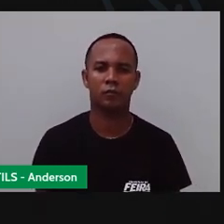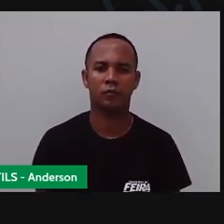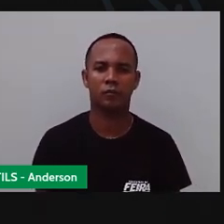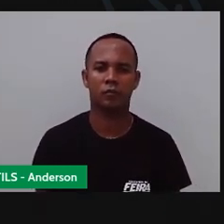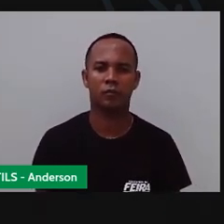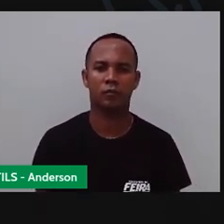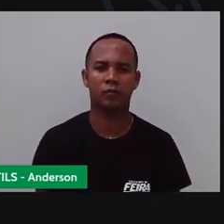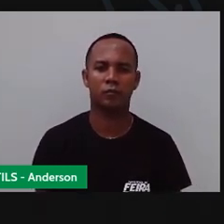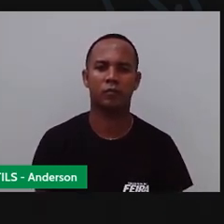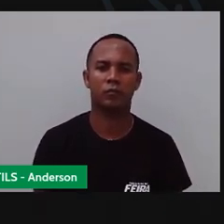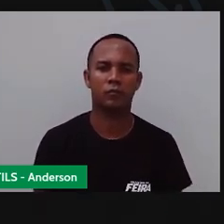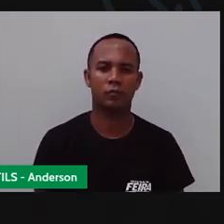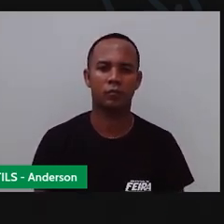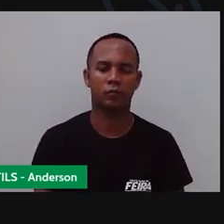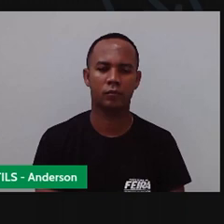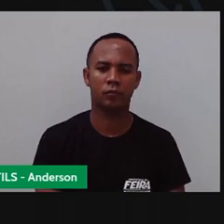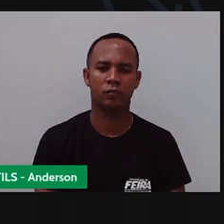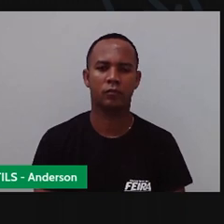Dezessete.